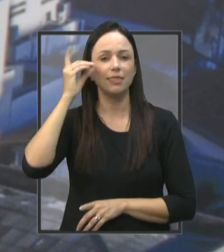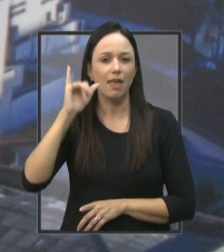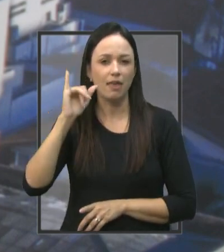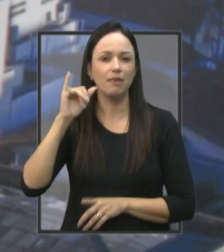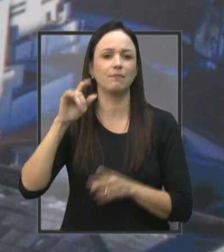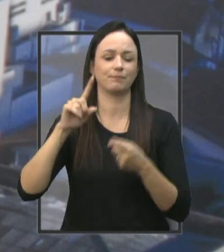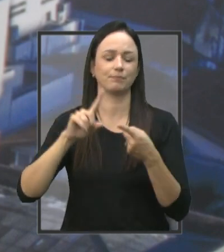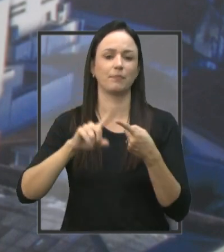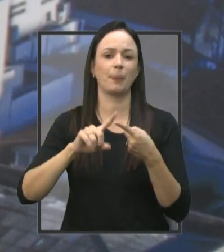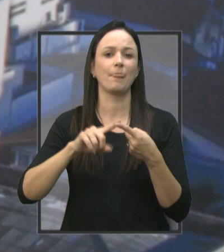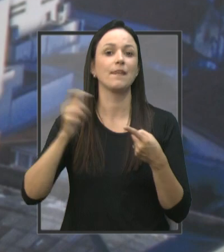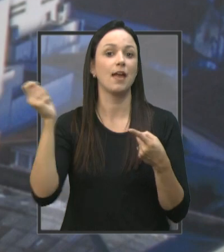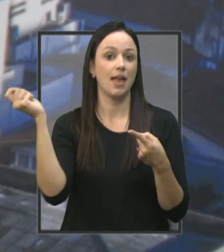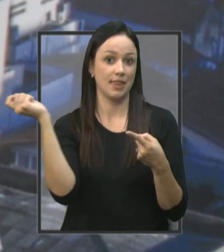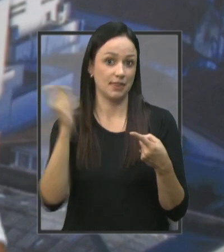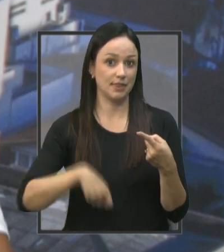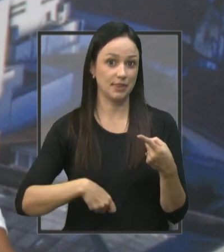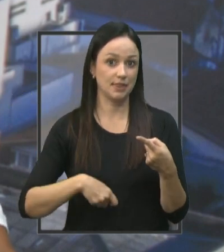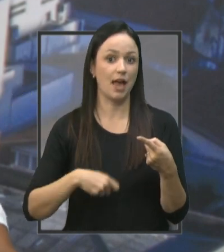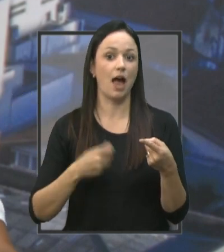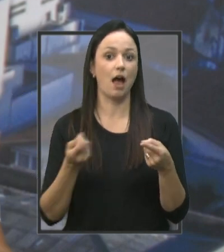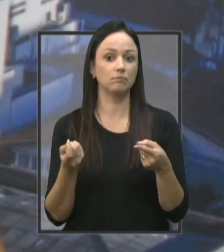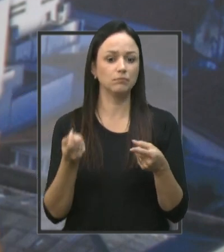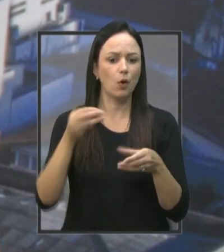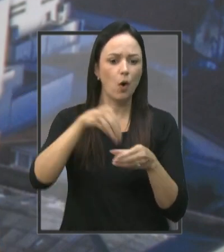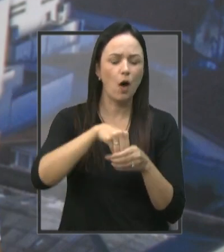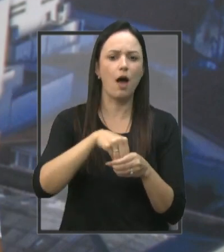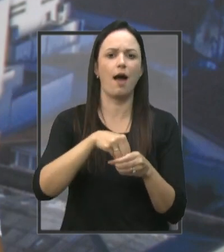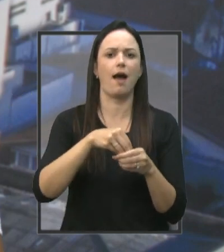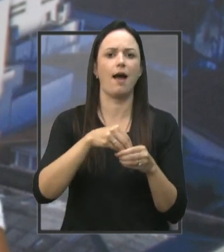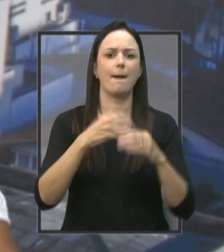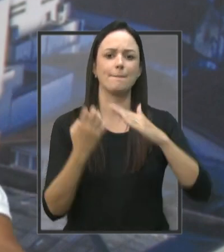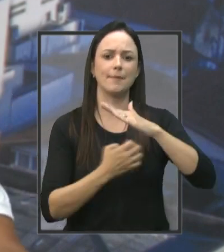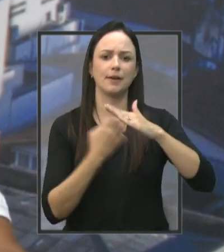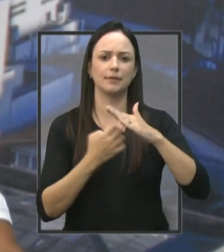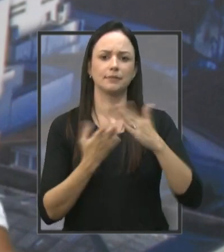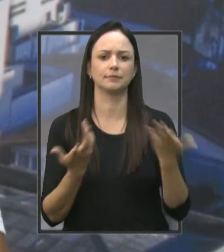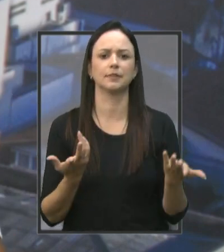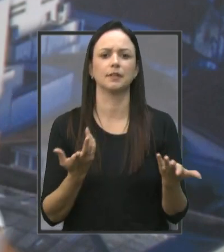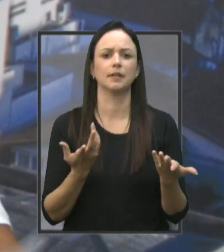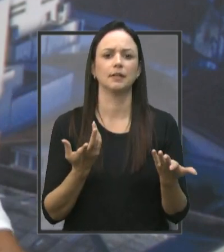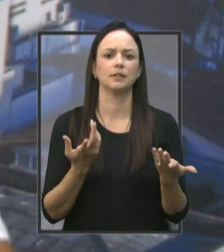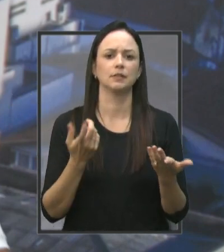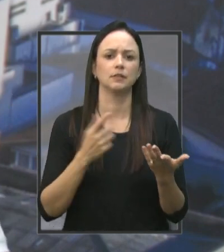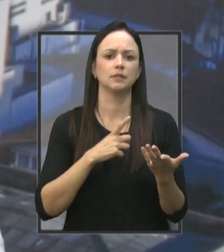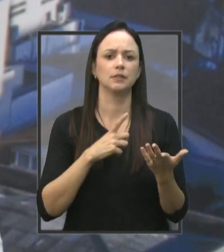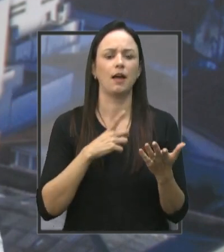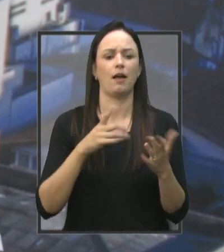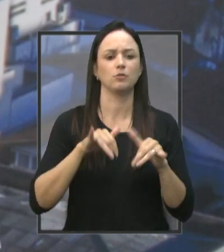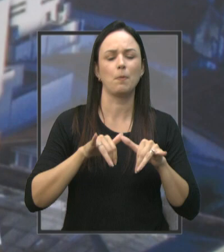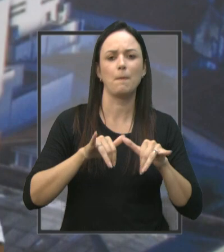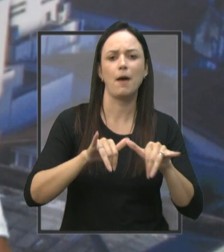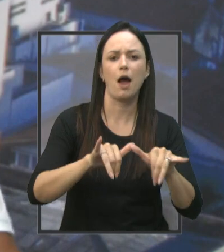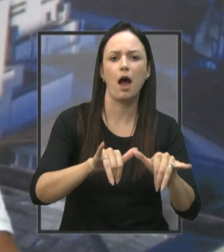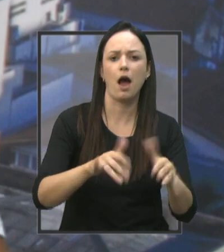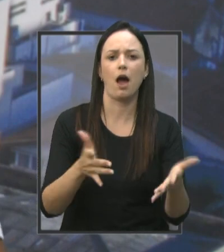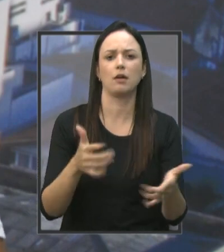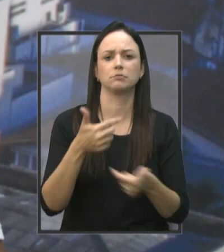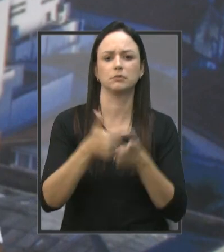incluída Numa empresa Para poder De repente Atender no supermercado